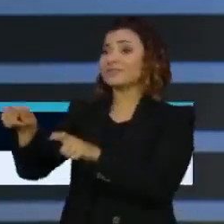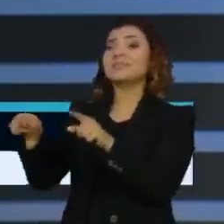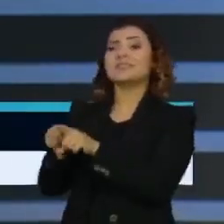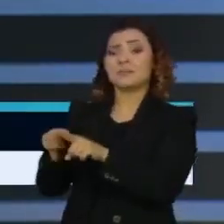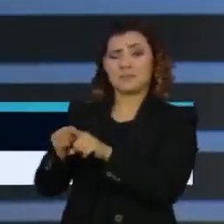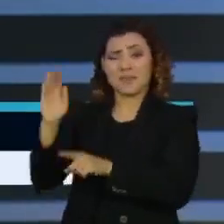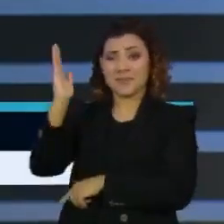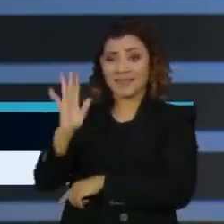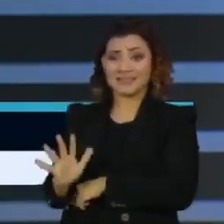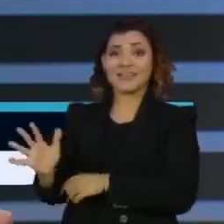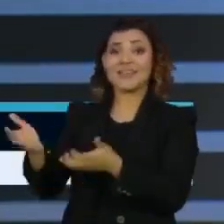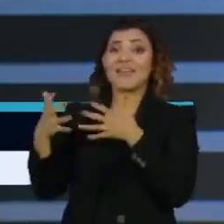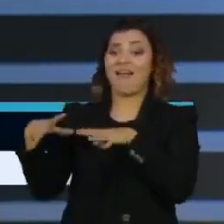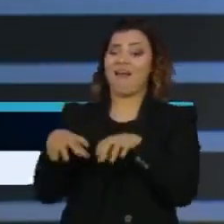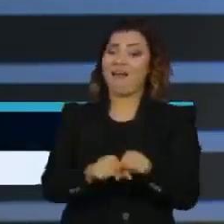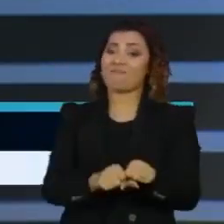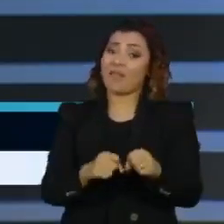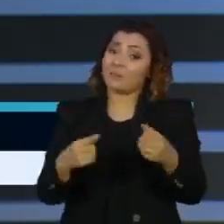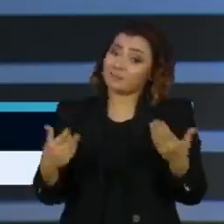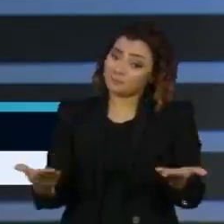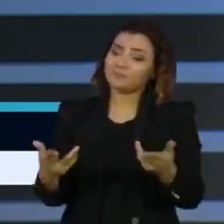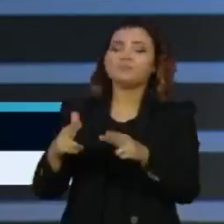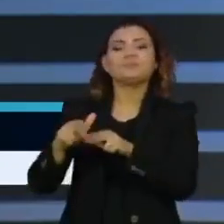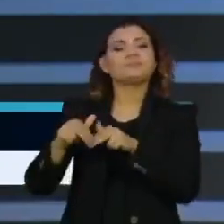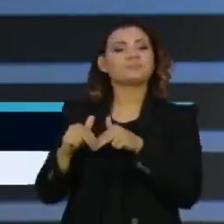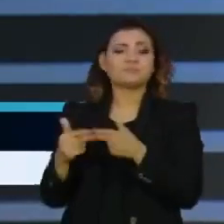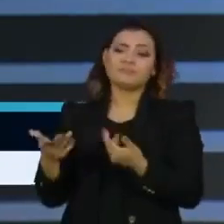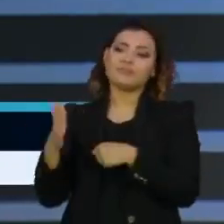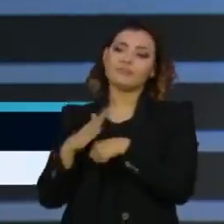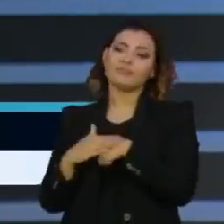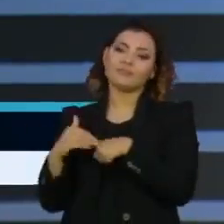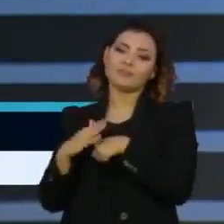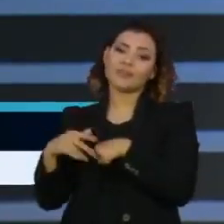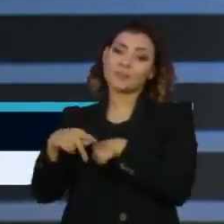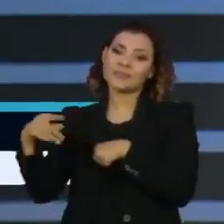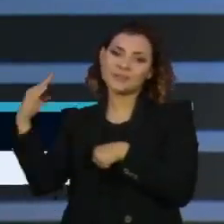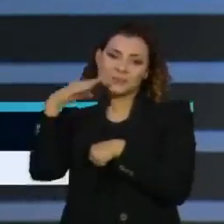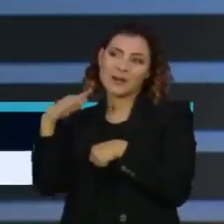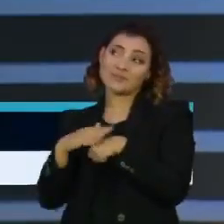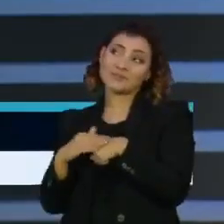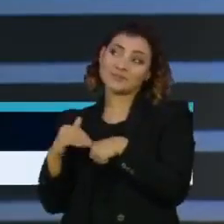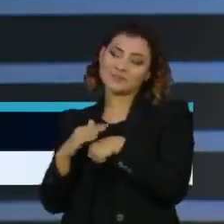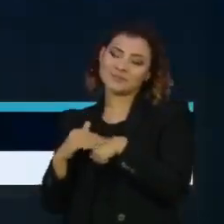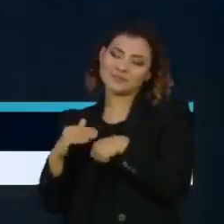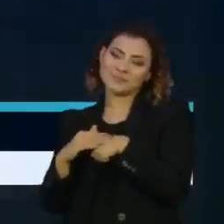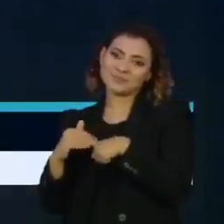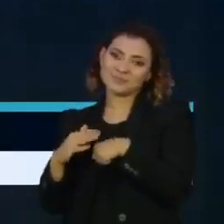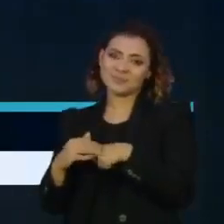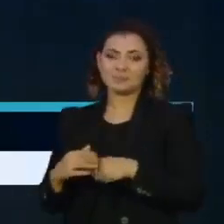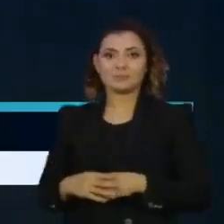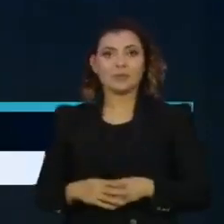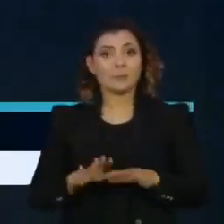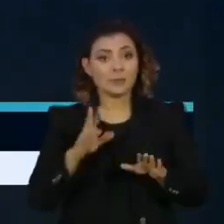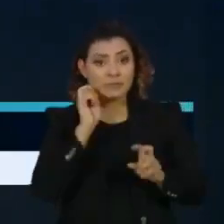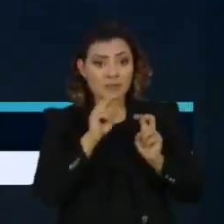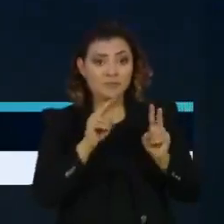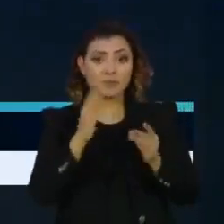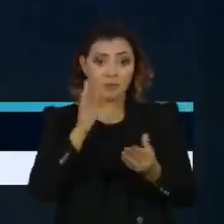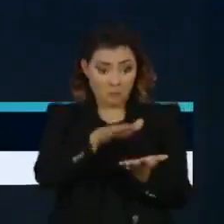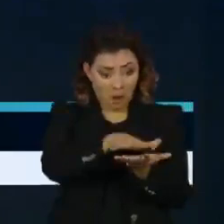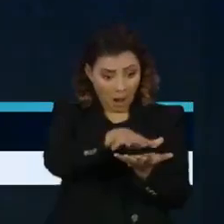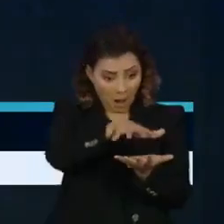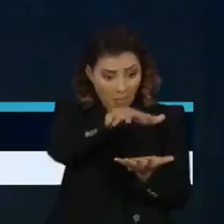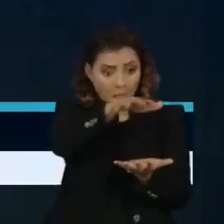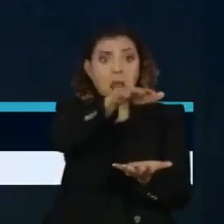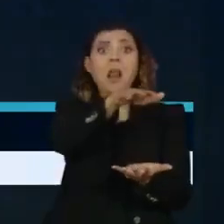magistratura brasileira, e por conta disso acariciam o presidente. Nós vimos também na matéria que o número de pedidos de impeachment